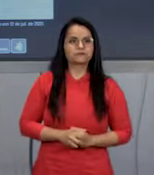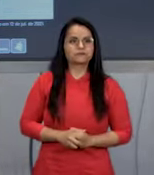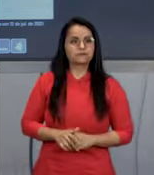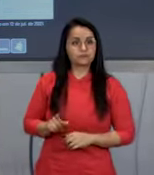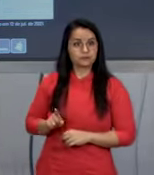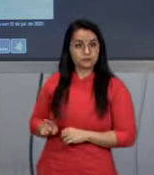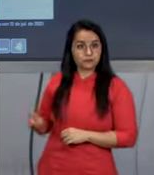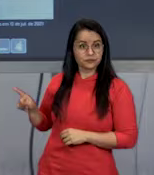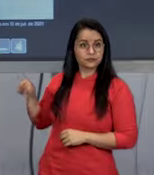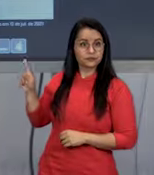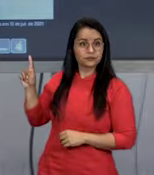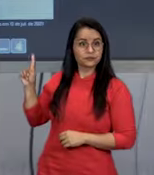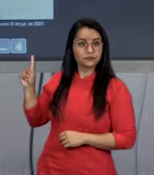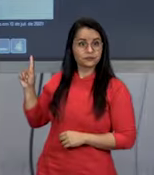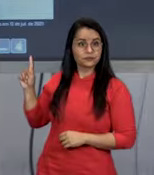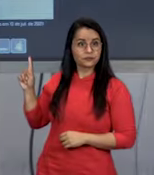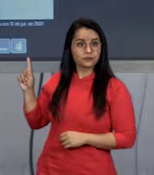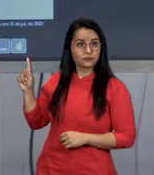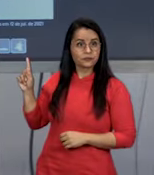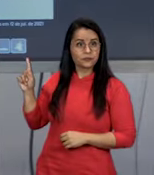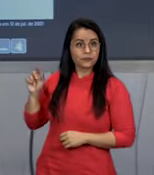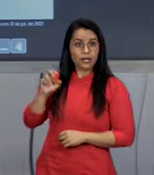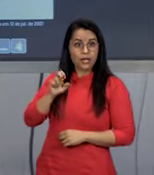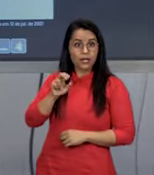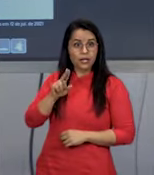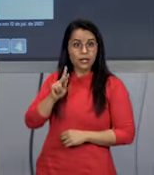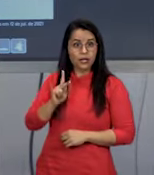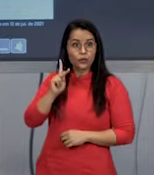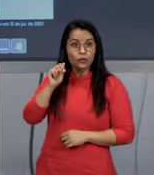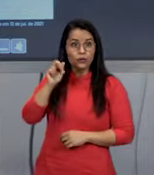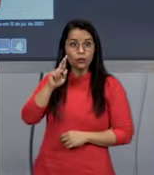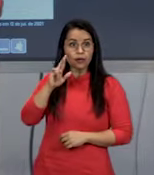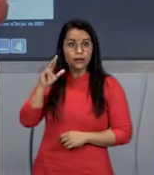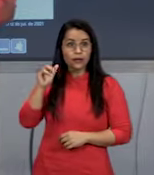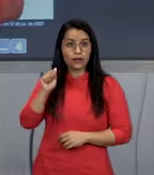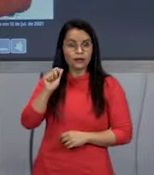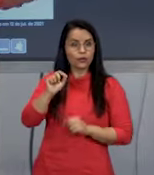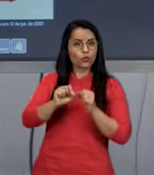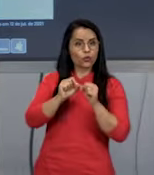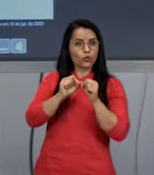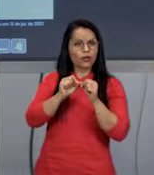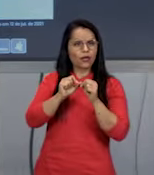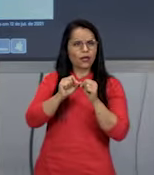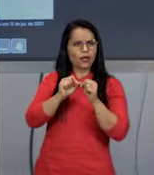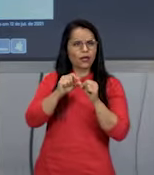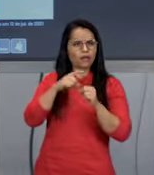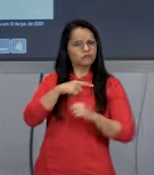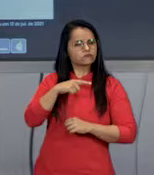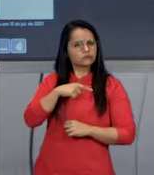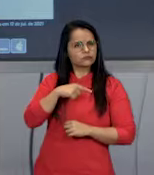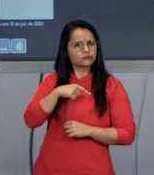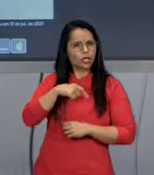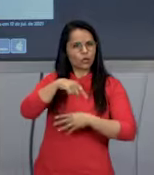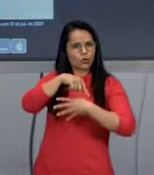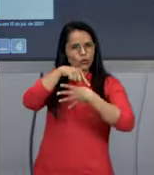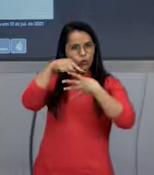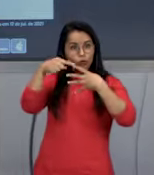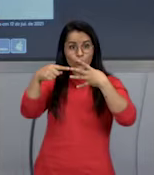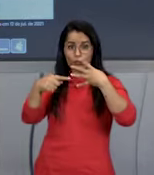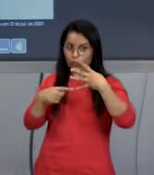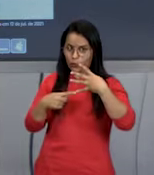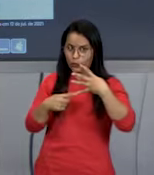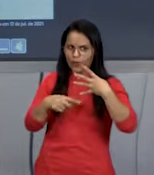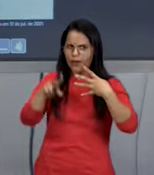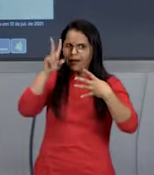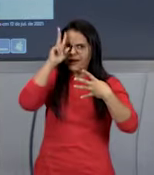Já os eucária, que vai formar os quatro reinos